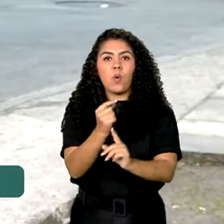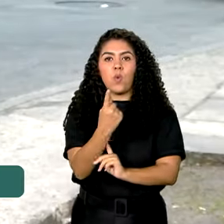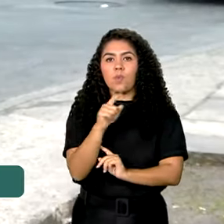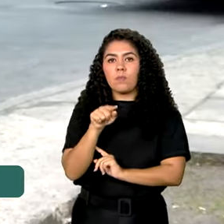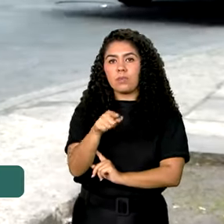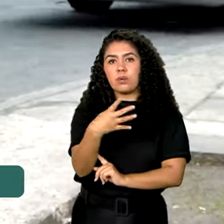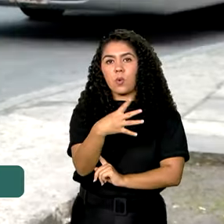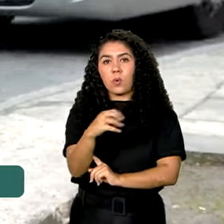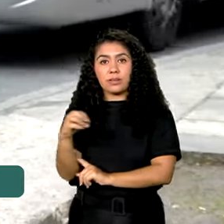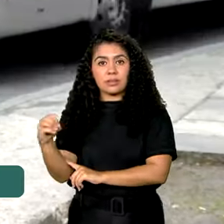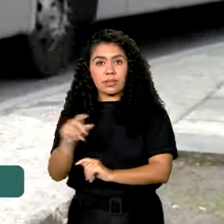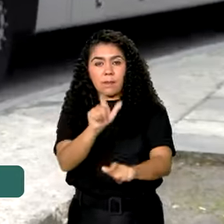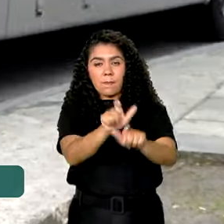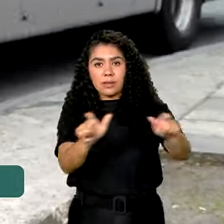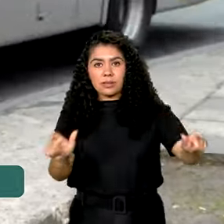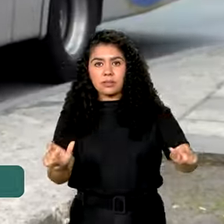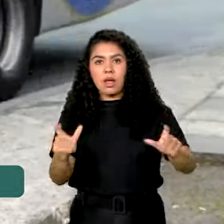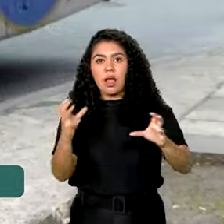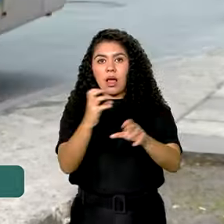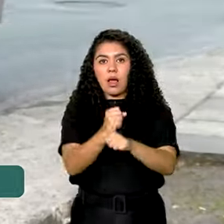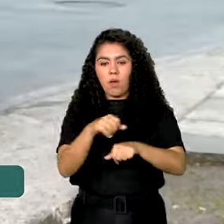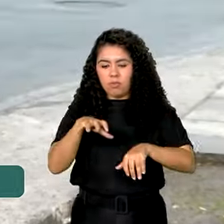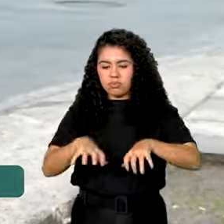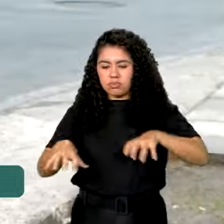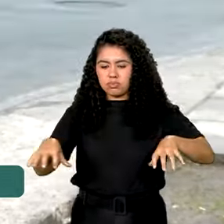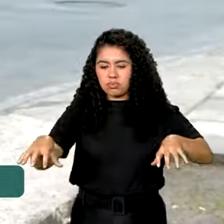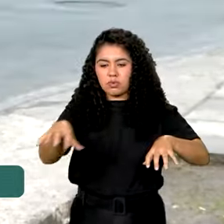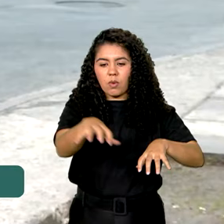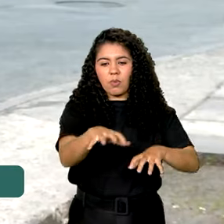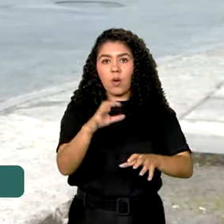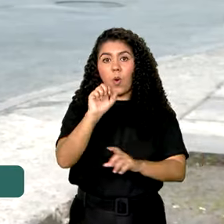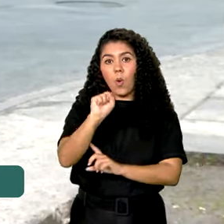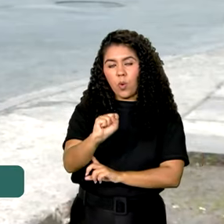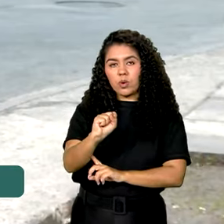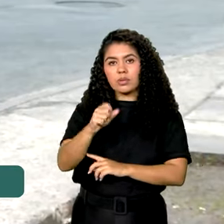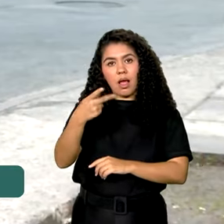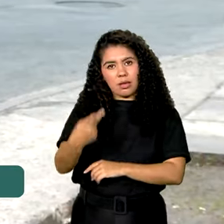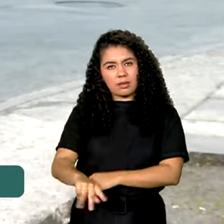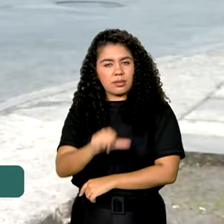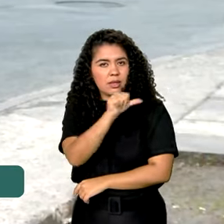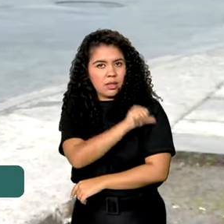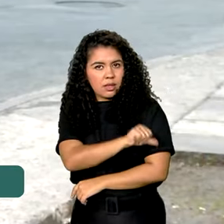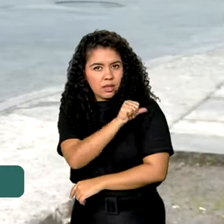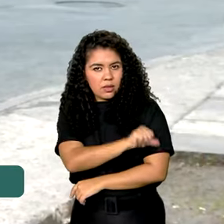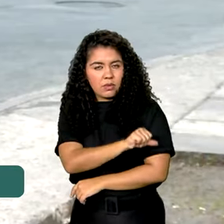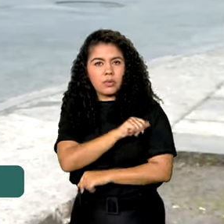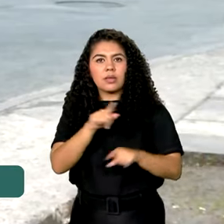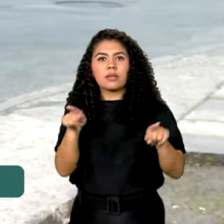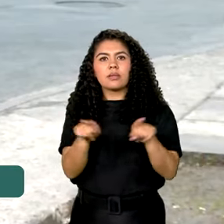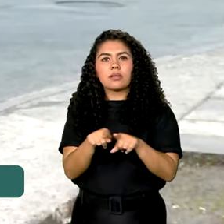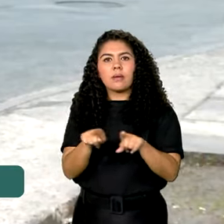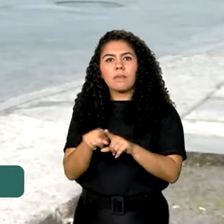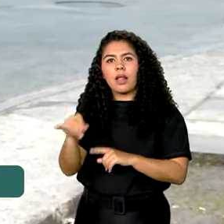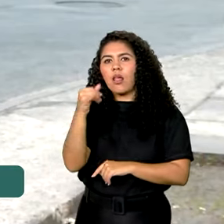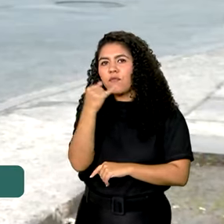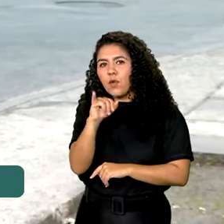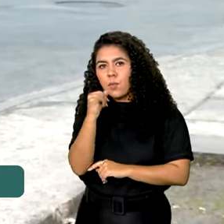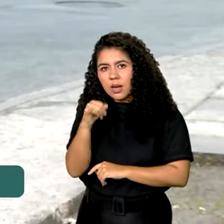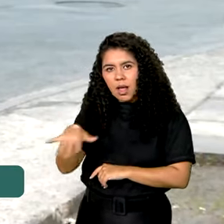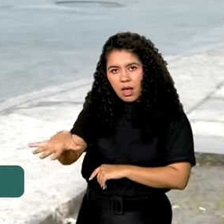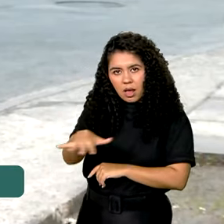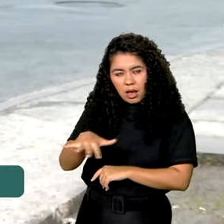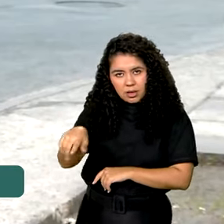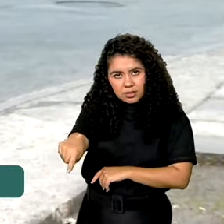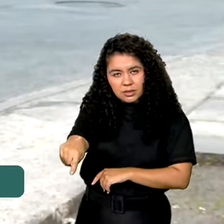pessoas em oito agências do INSS, na cidade do Rio de Janeiro e também na Baixada Fluminense. Durante